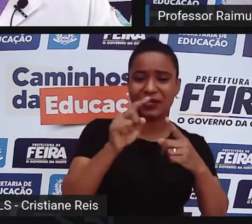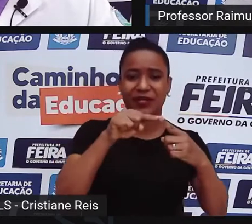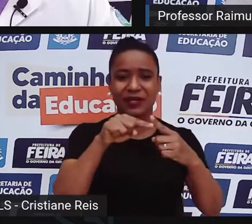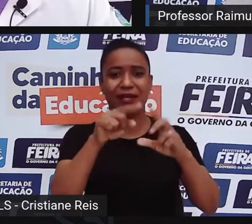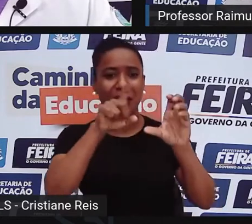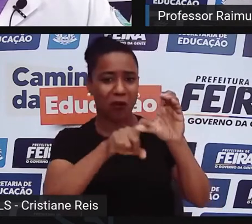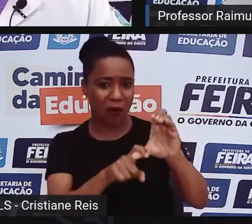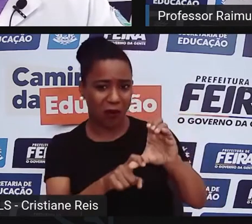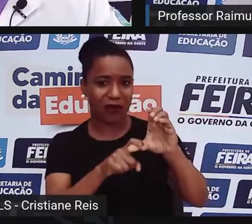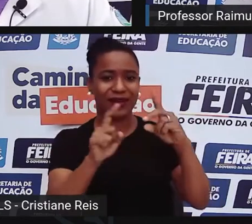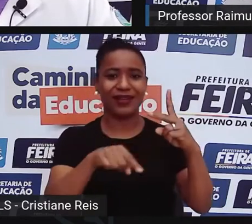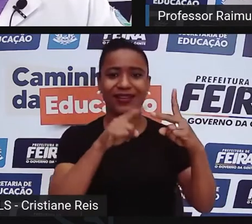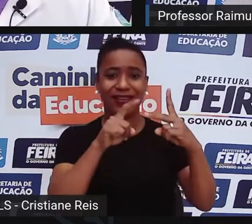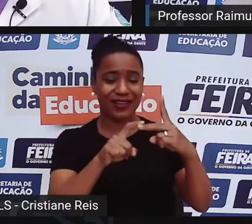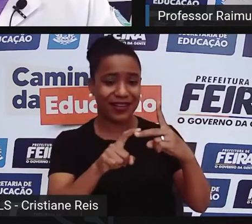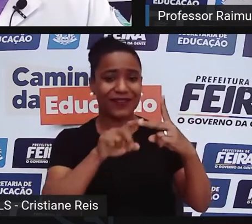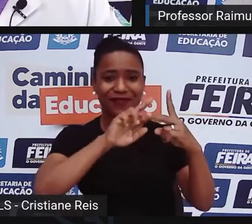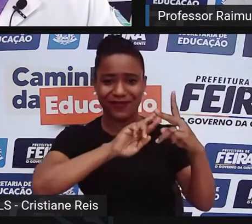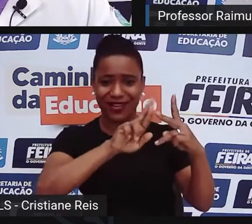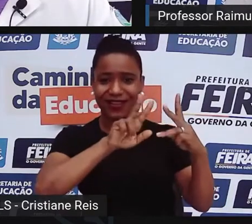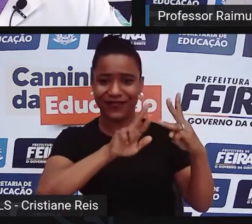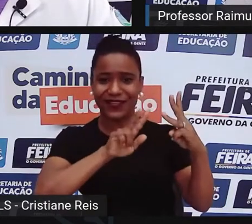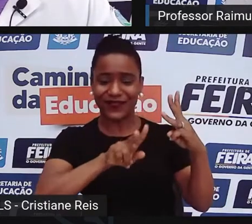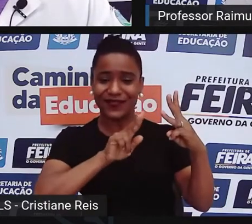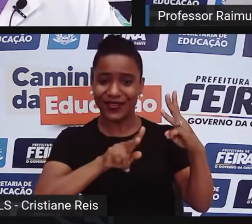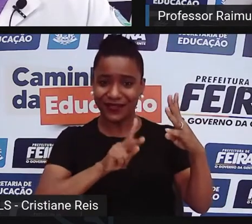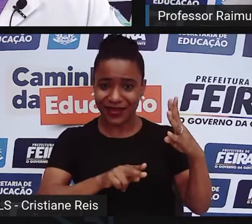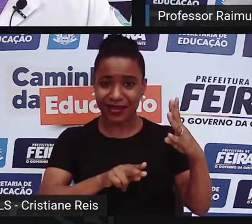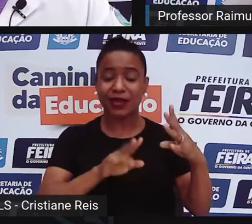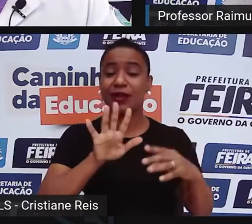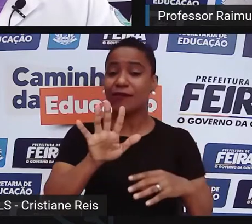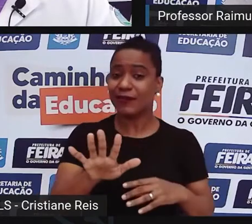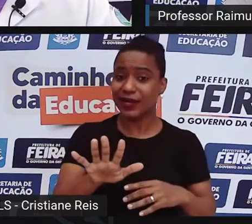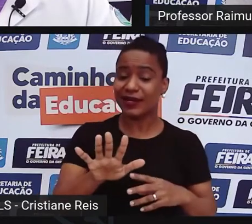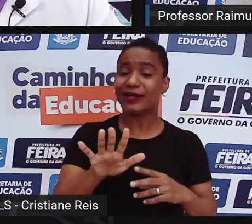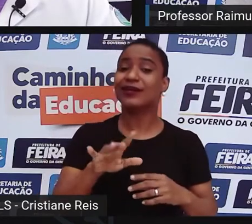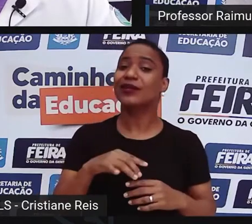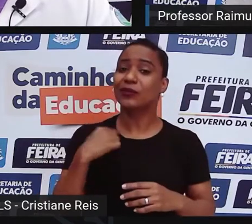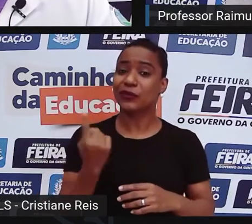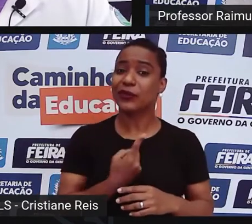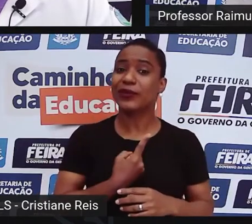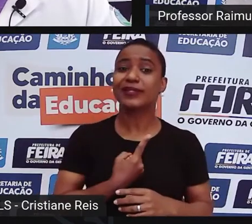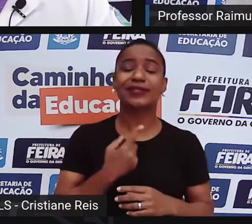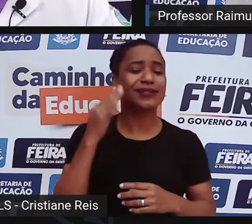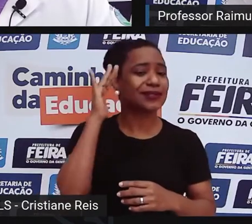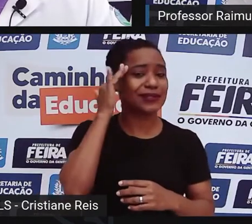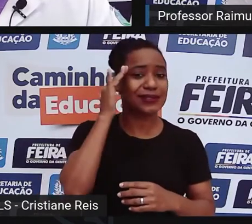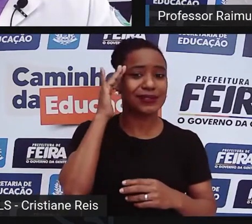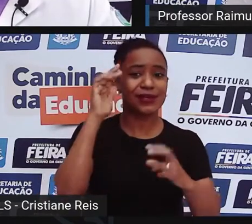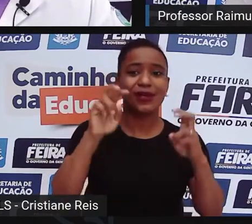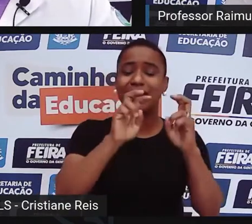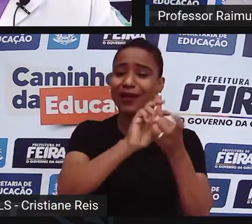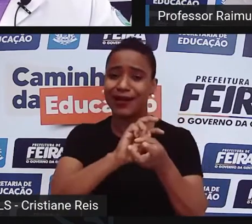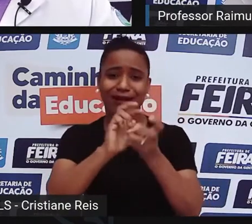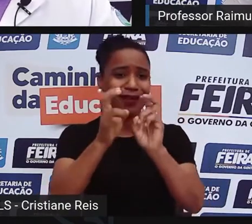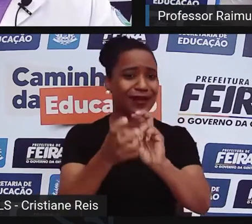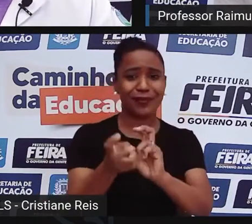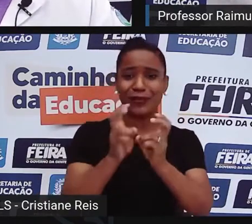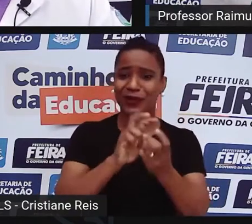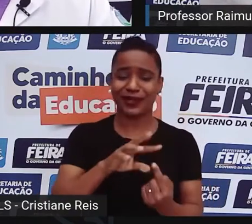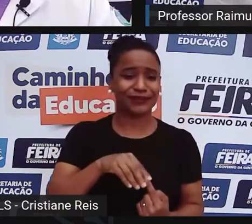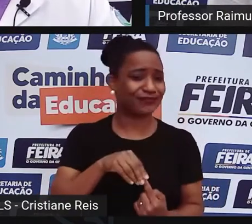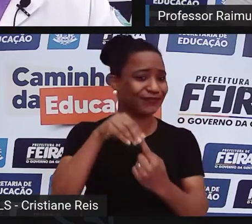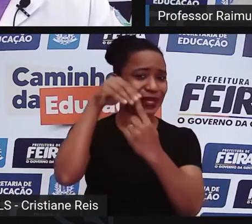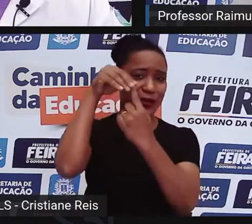contemporânea, mas a gente tem que ter também o nosso entendimento que a capoeira é uma só. Antes